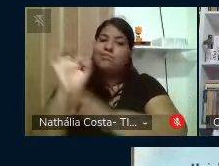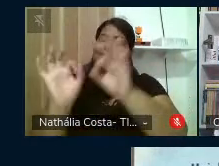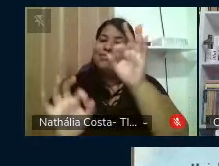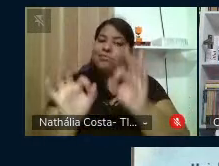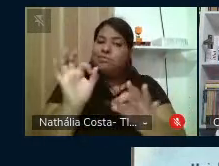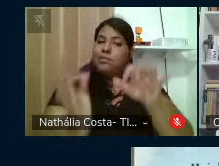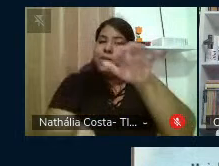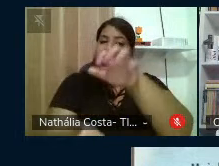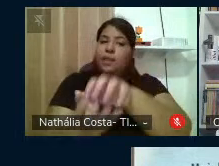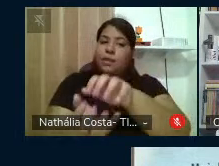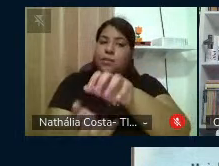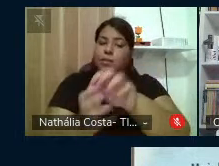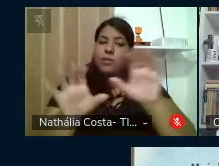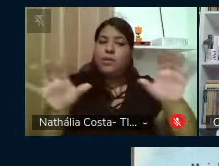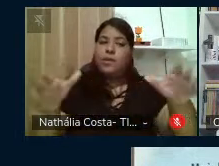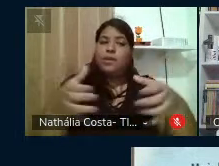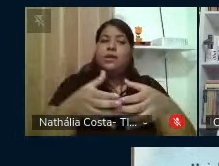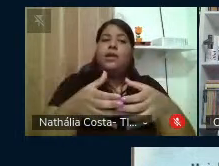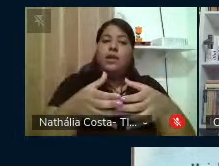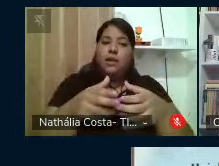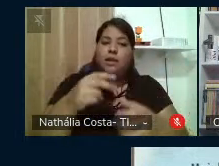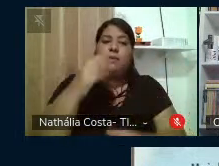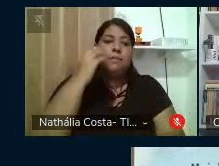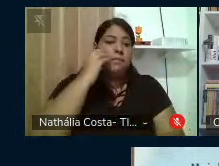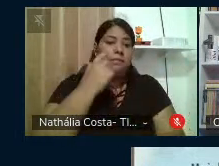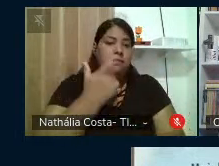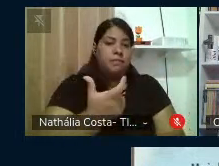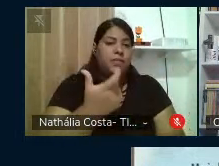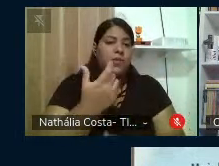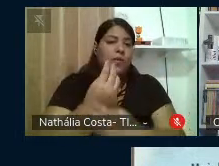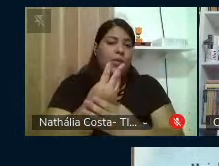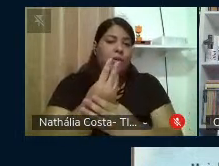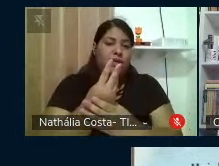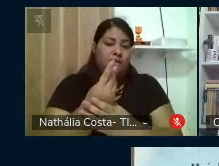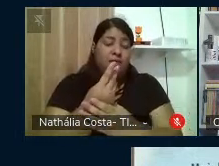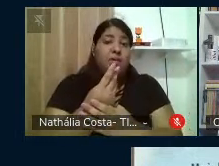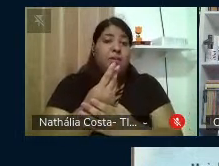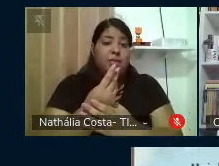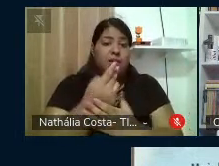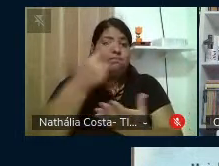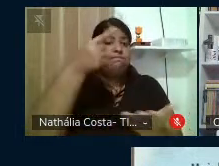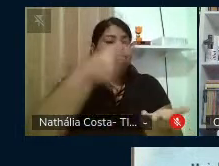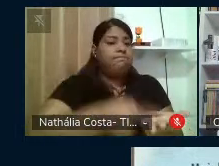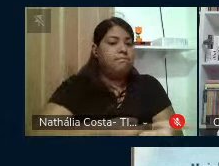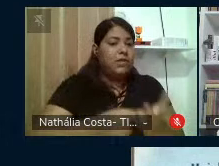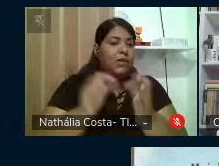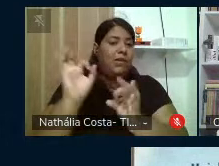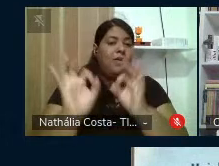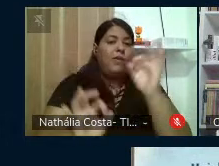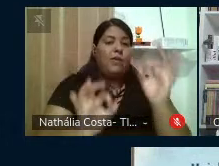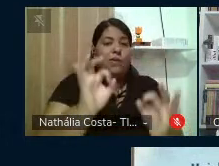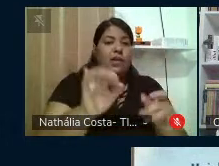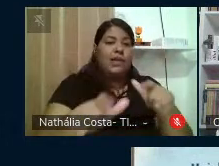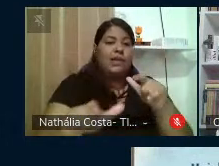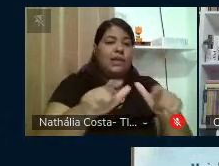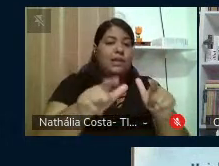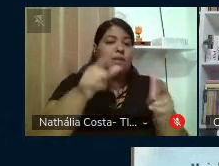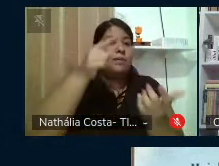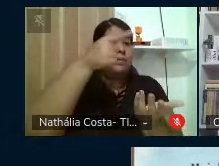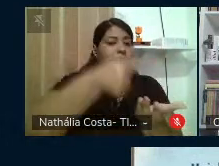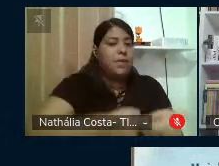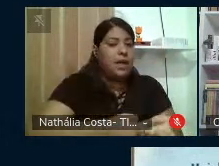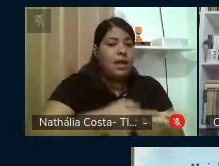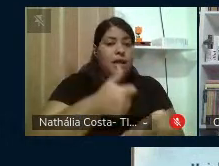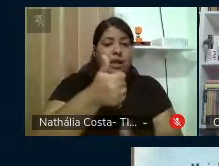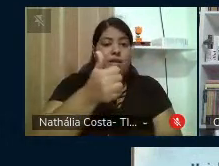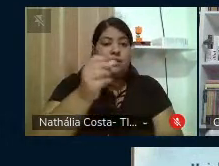UFPE, que se irmanaram na tarefa de produzir uma obra para marcar o centenário do